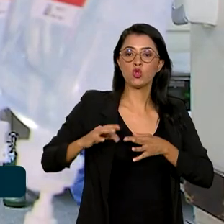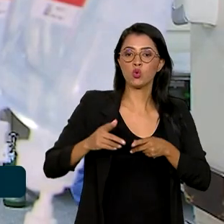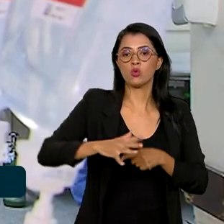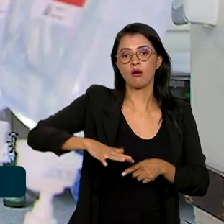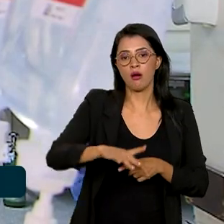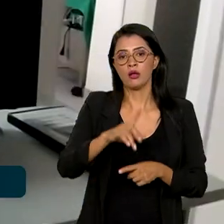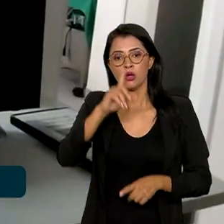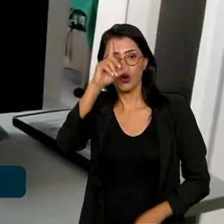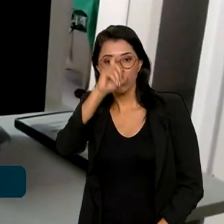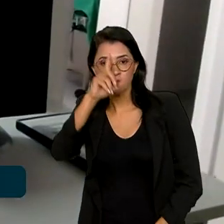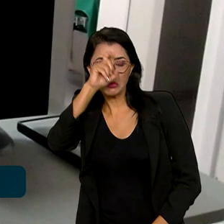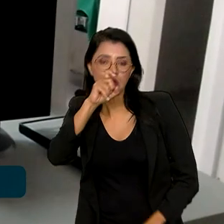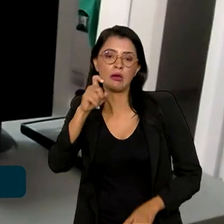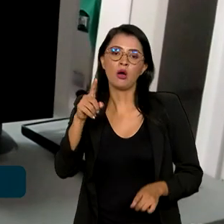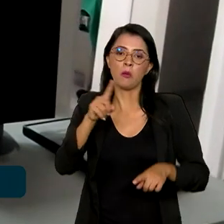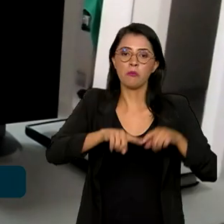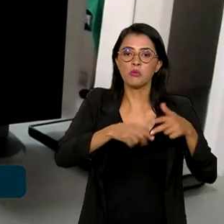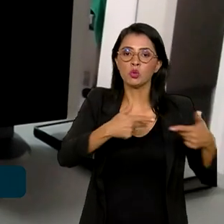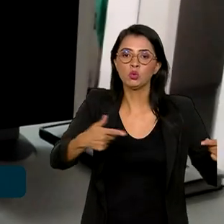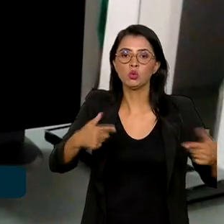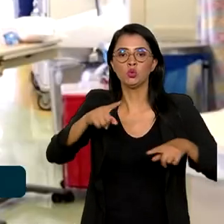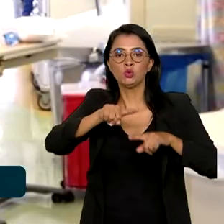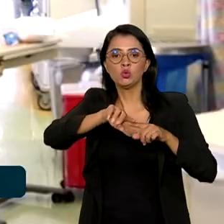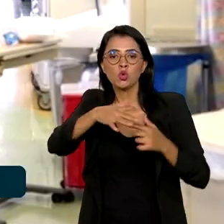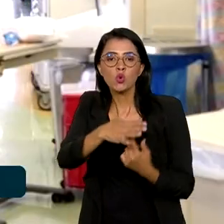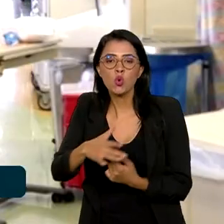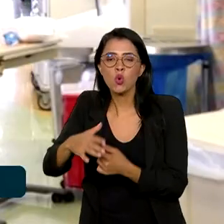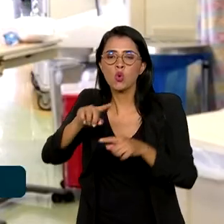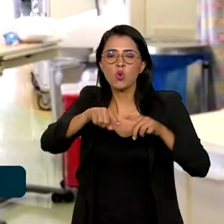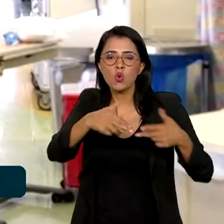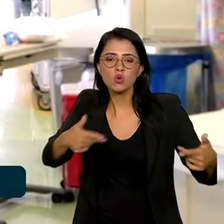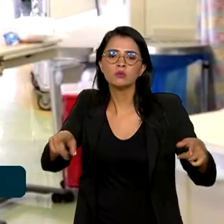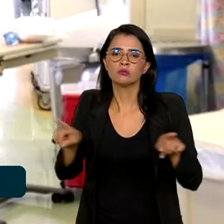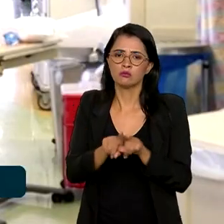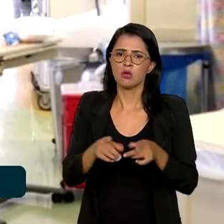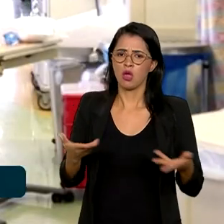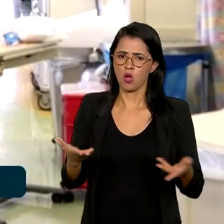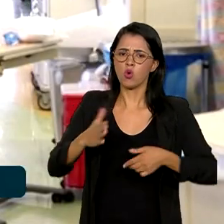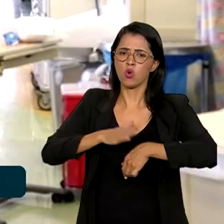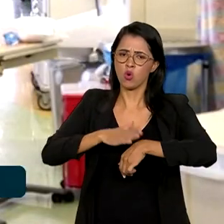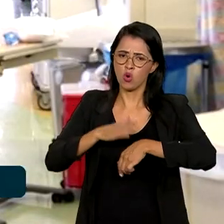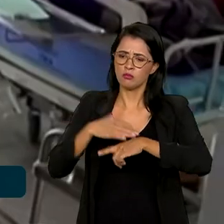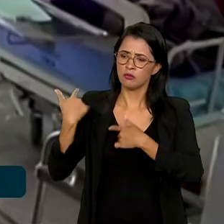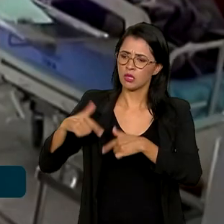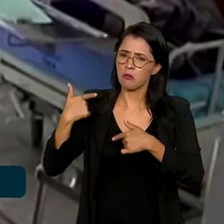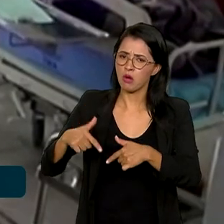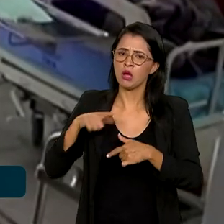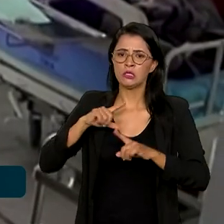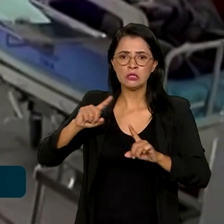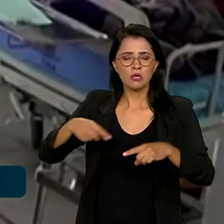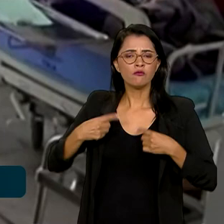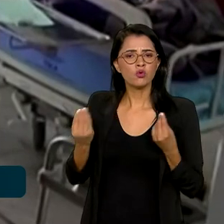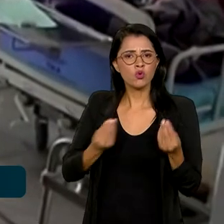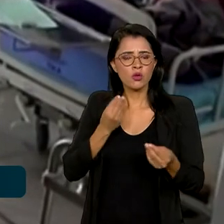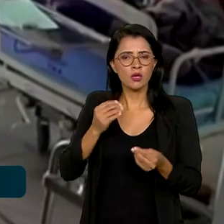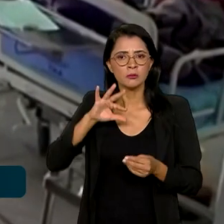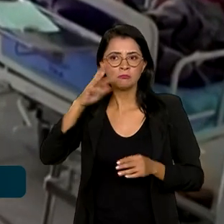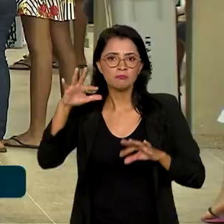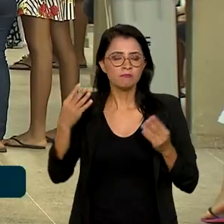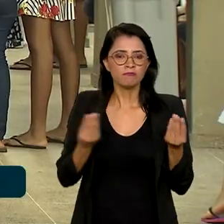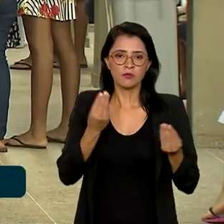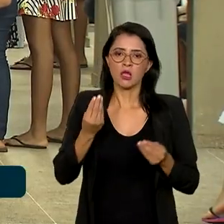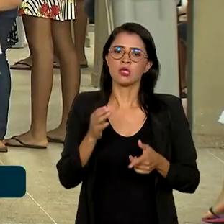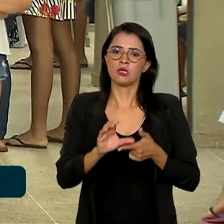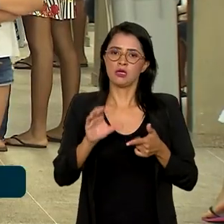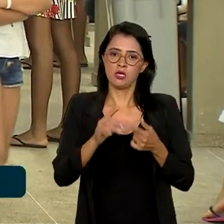de hospitais a produtos e equipamentos. Inclusive, nesse momento, trabalha com o desafio de solucionar a